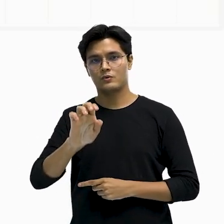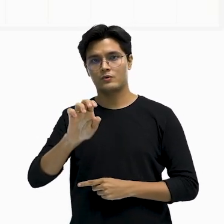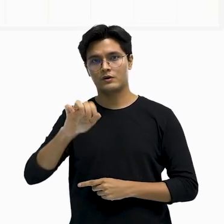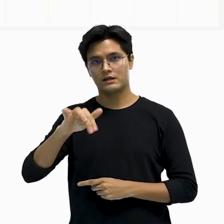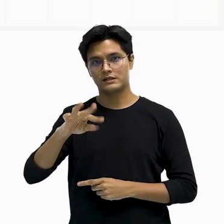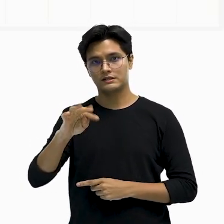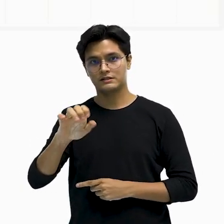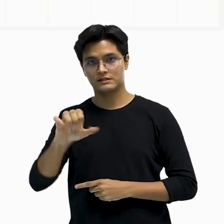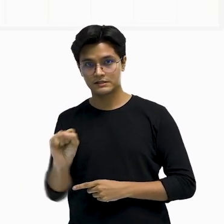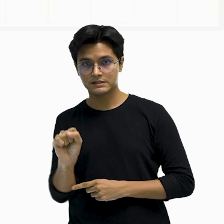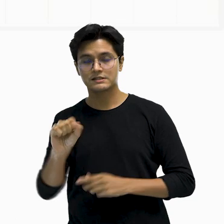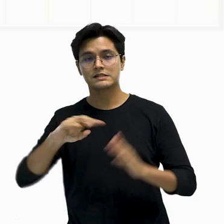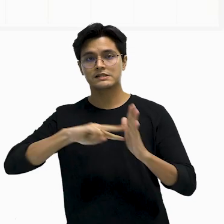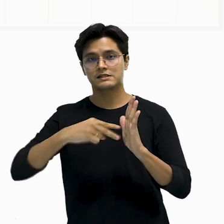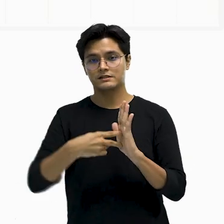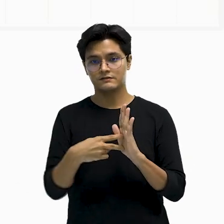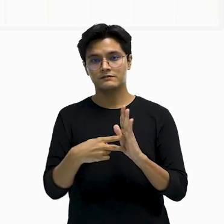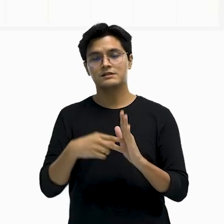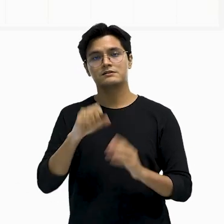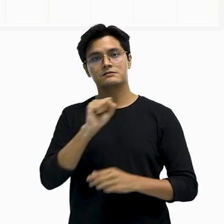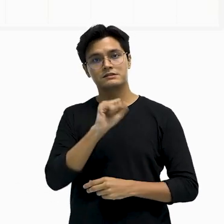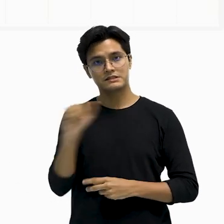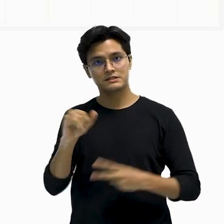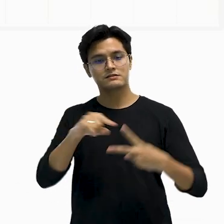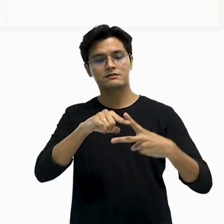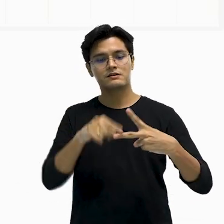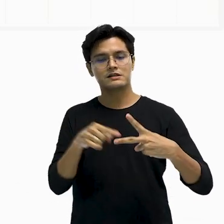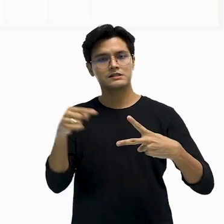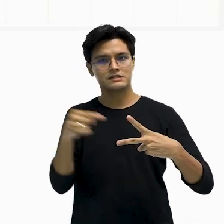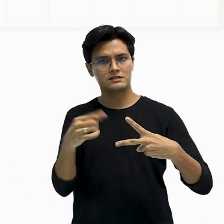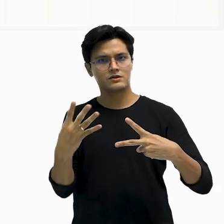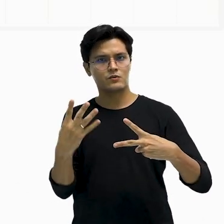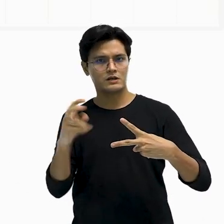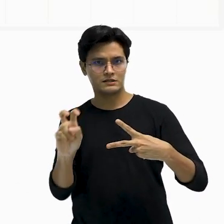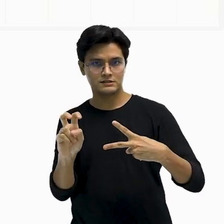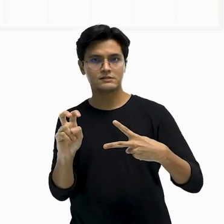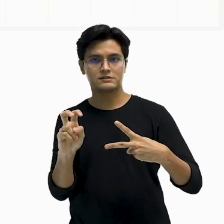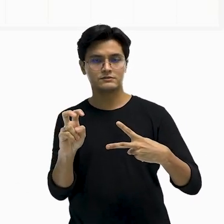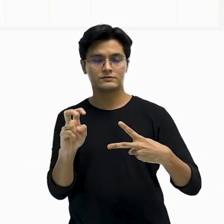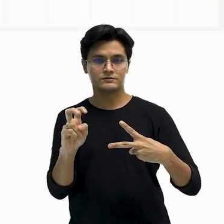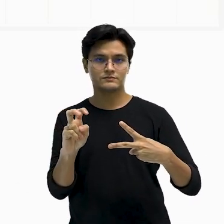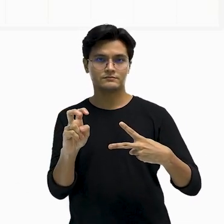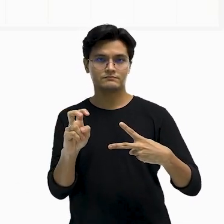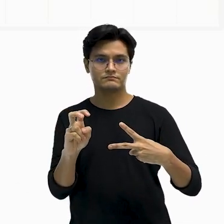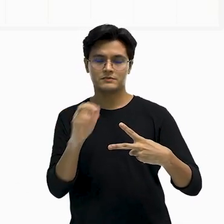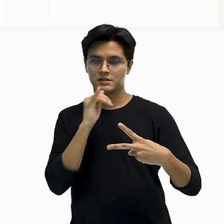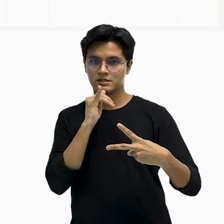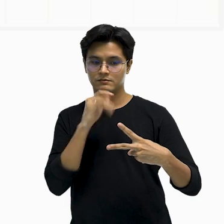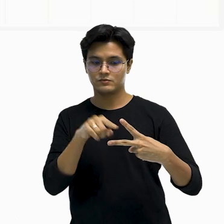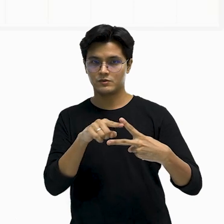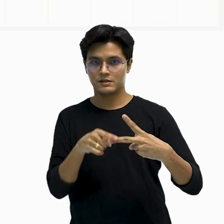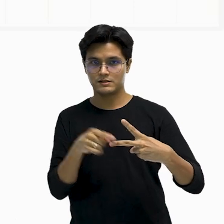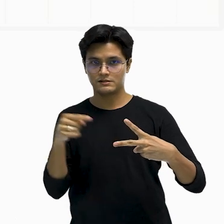que se esse ângulo vale, vamos supor, graus, tá?